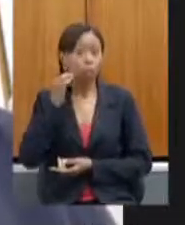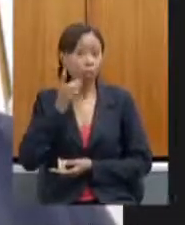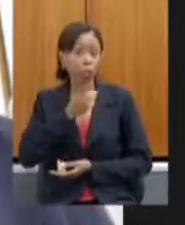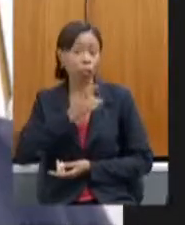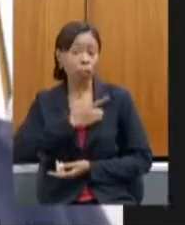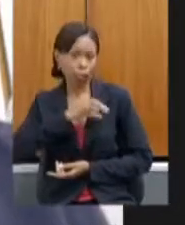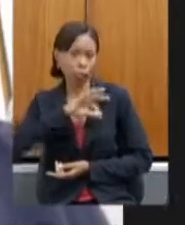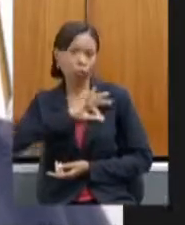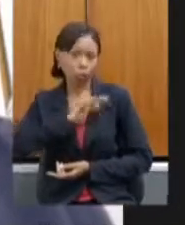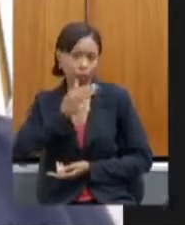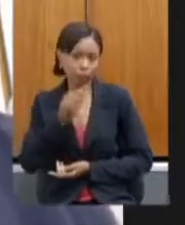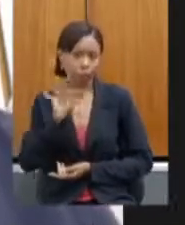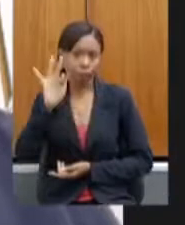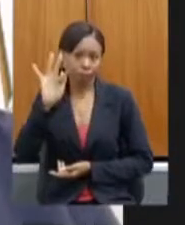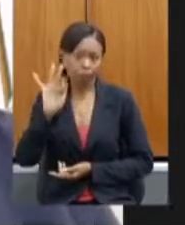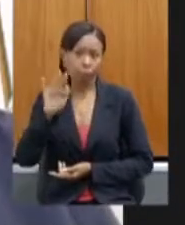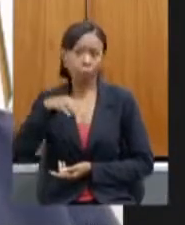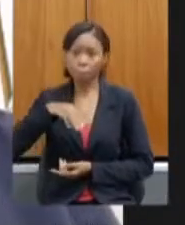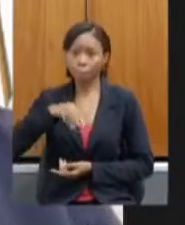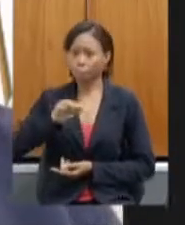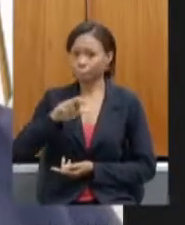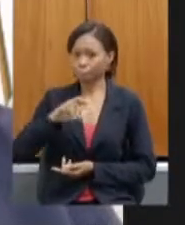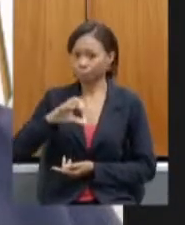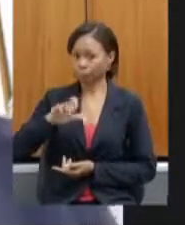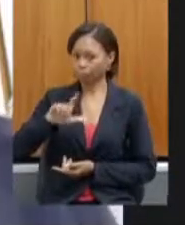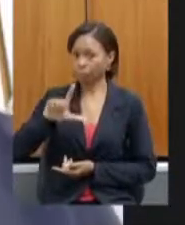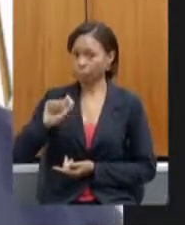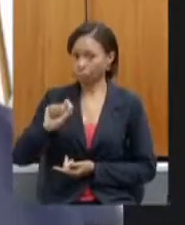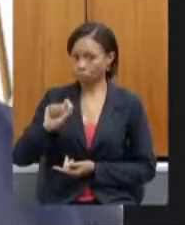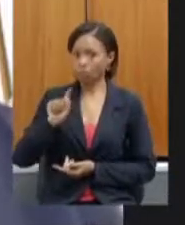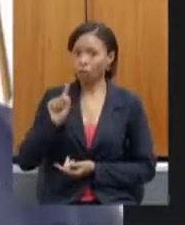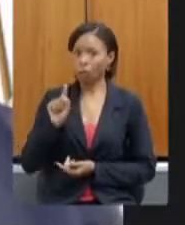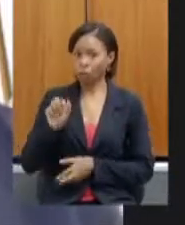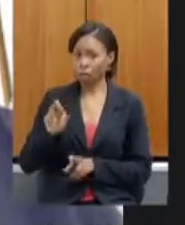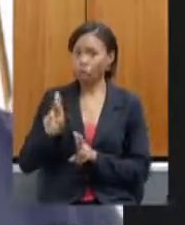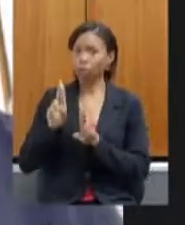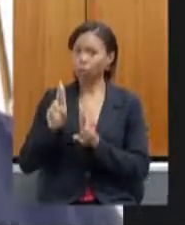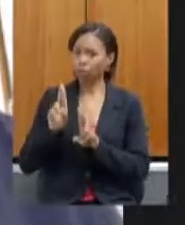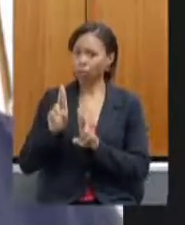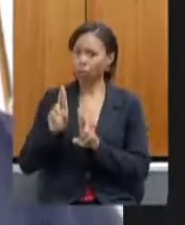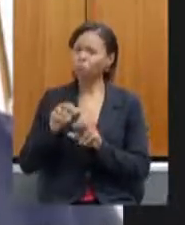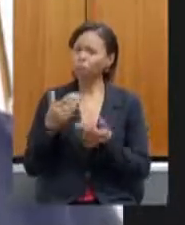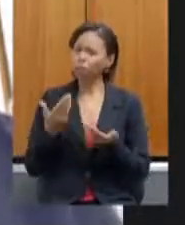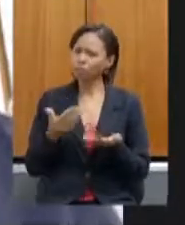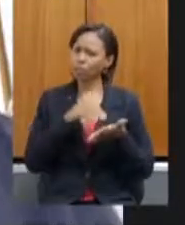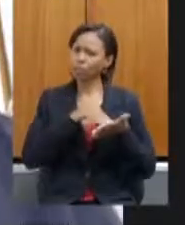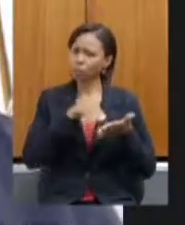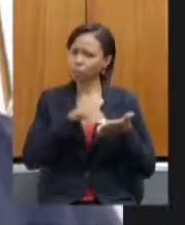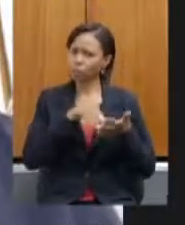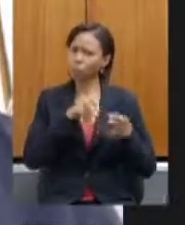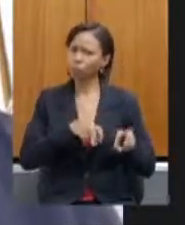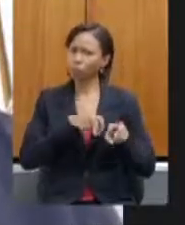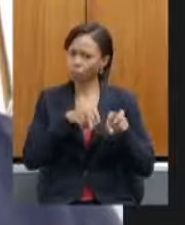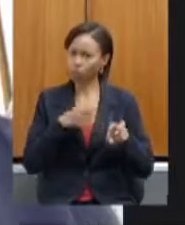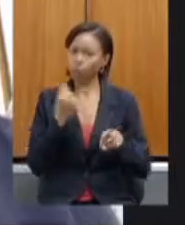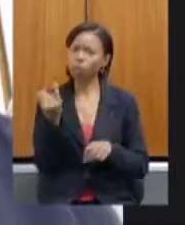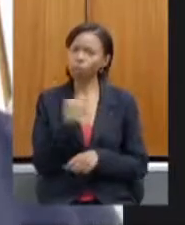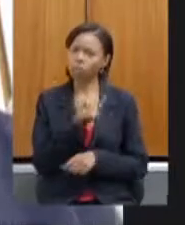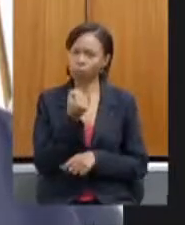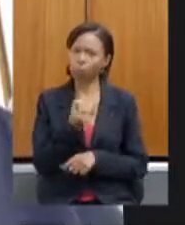federal ele está a frente e seria muito importante que a secretaria de agricultura pudesse também